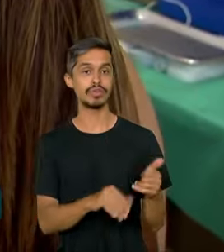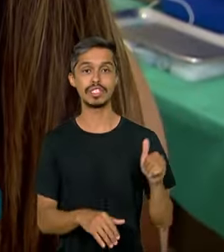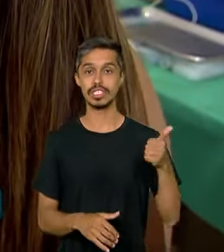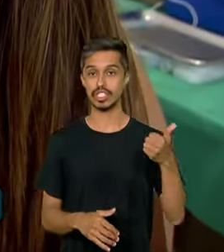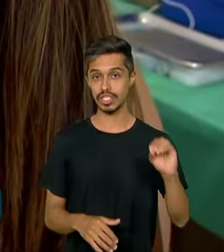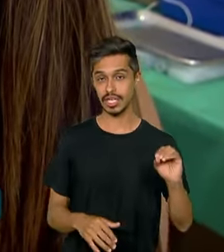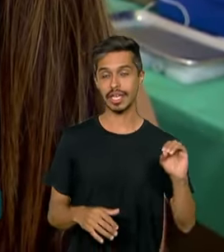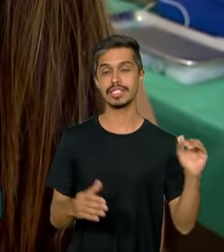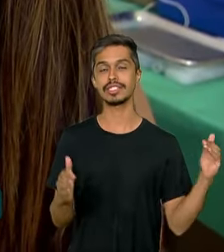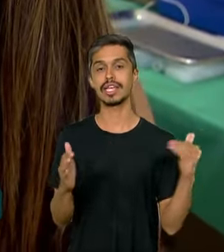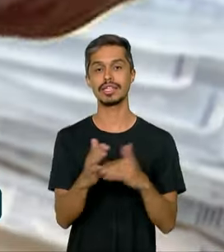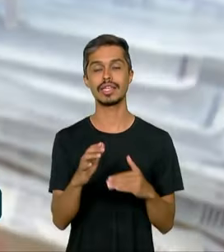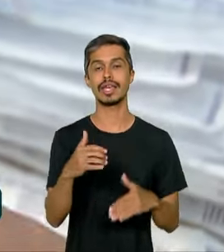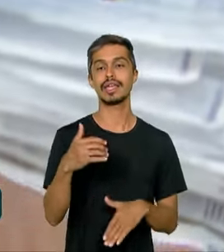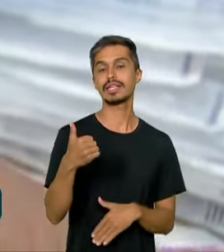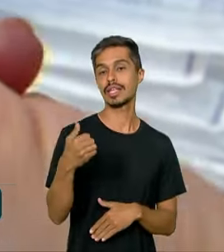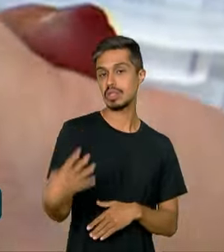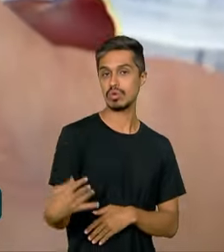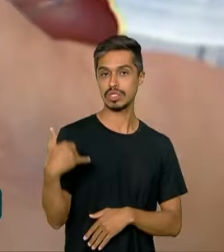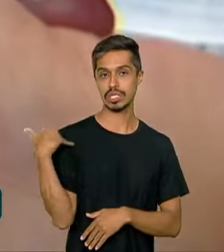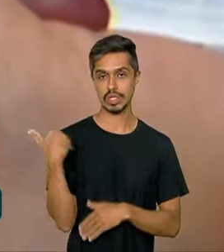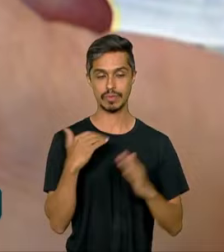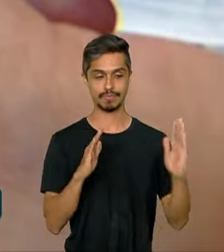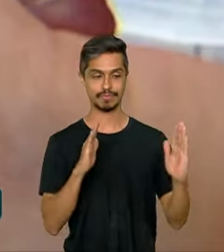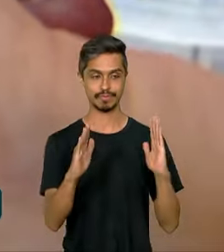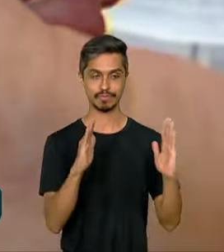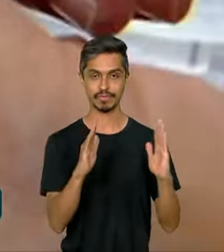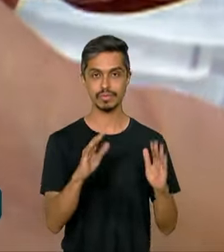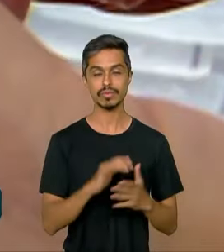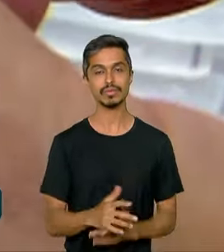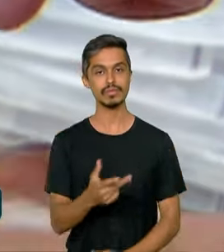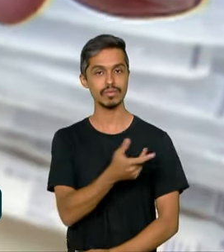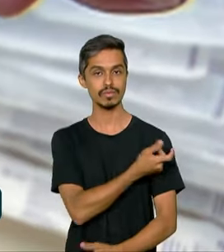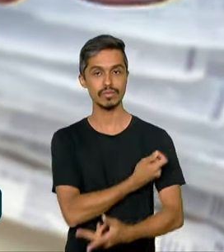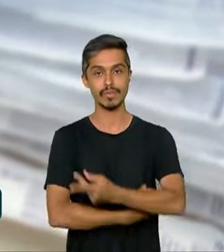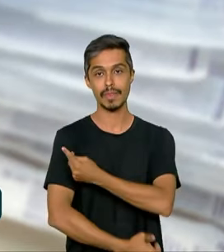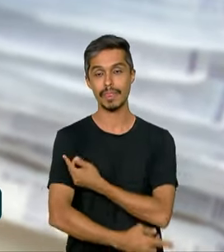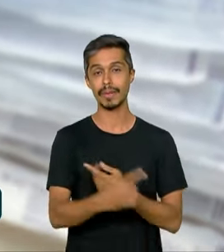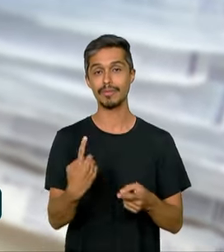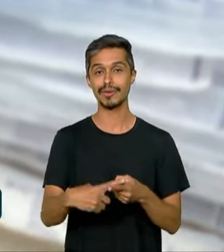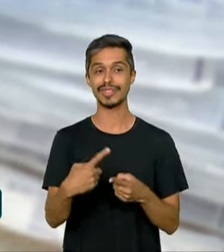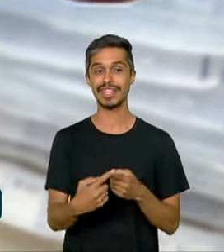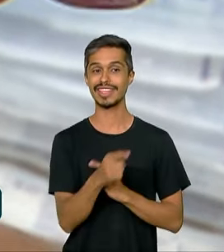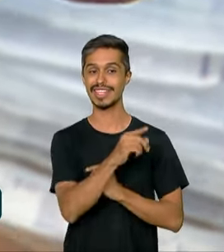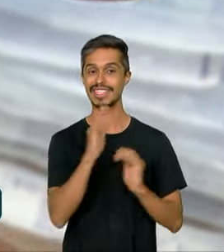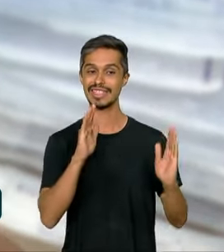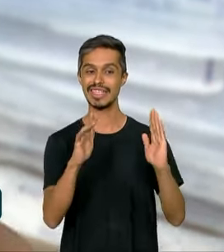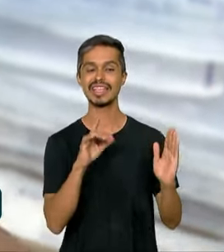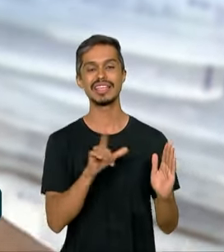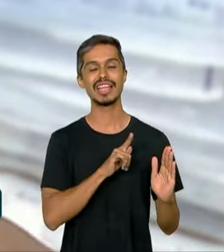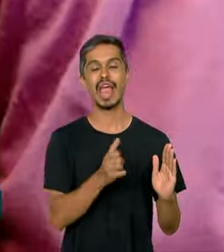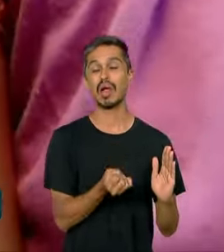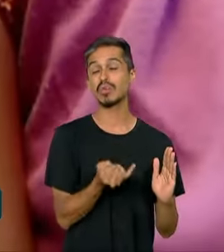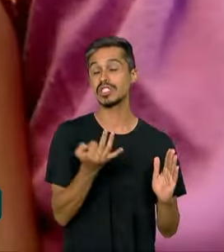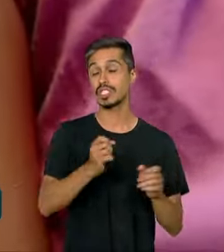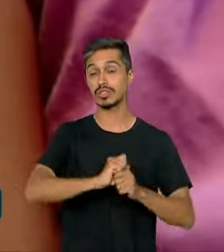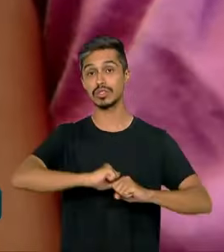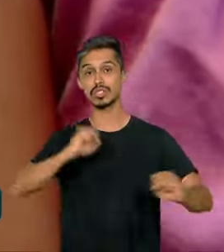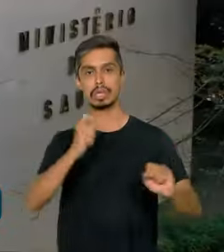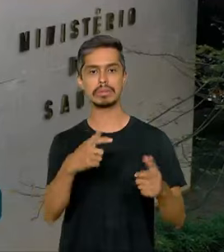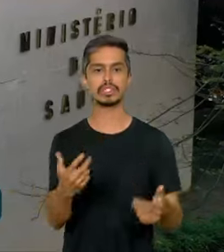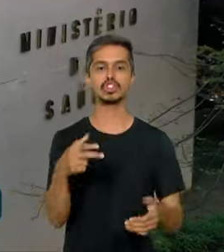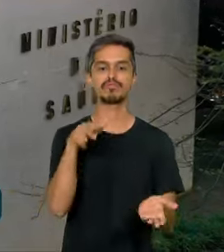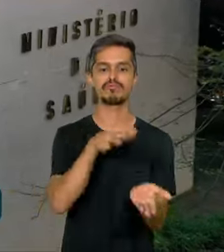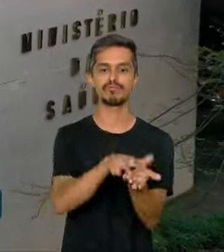10 a 14 anos. É nessa faixa etária que se concentra o maior número de hospitalização por